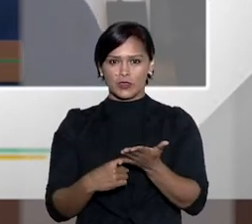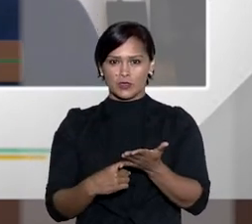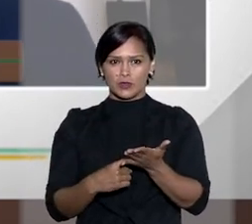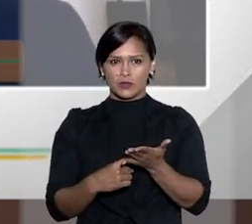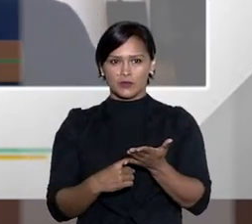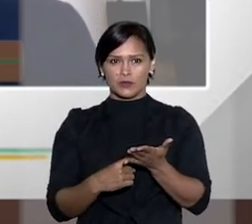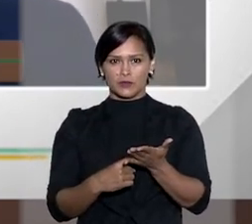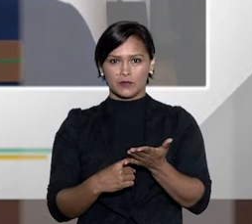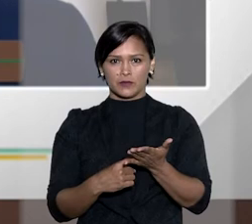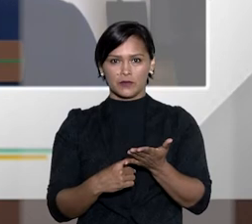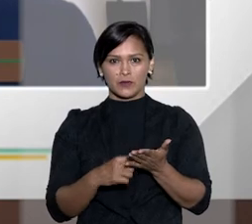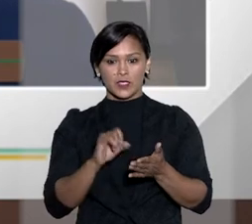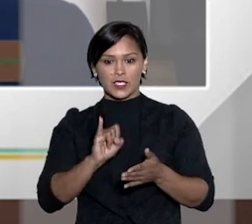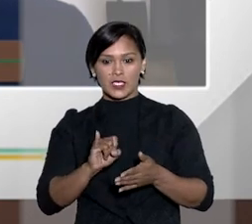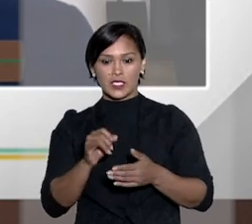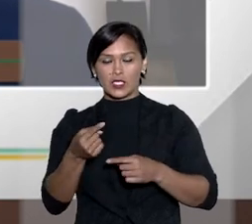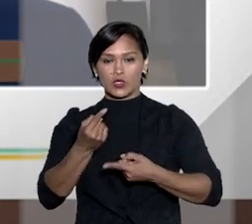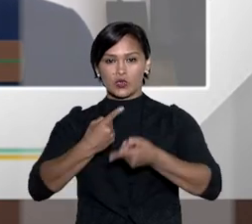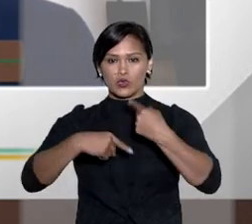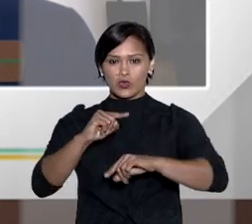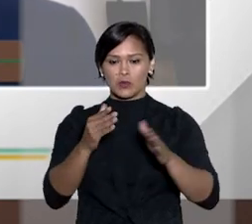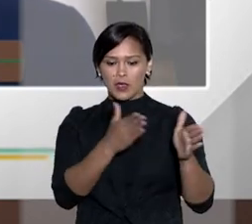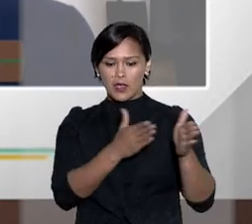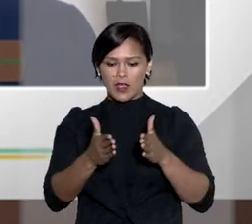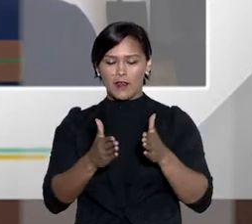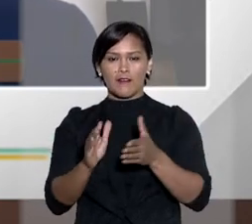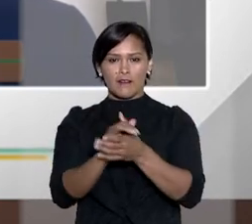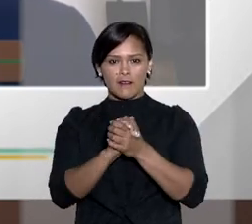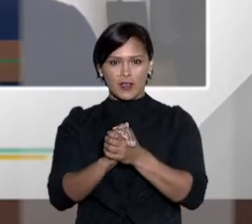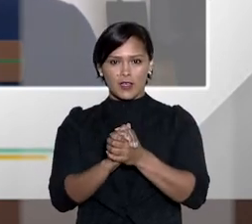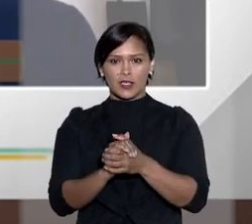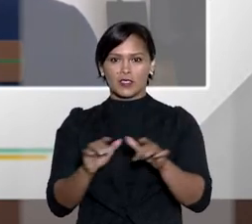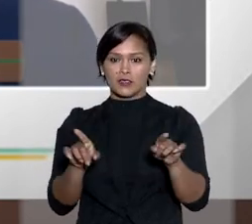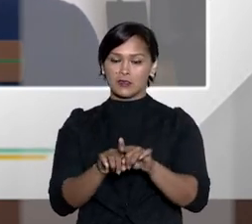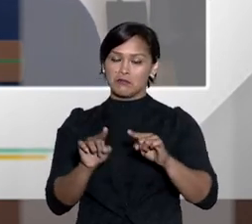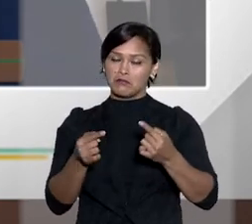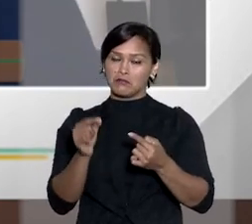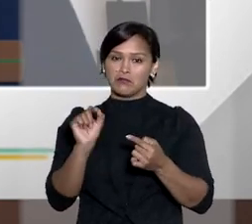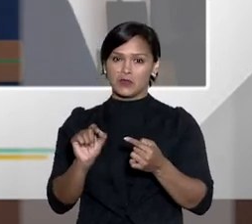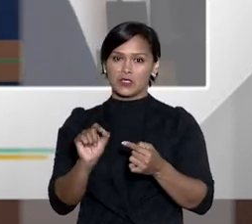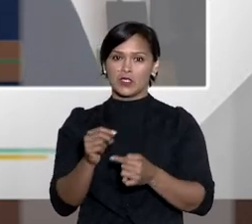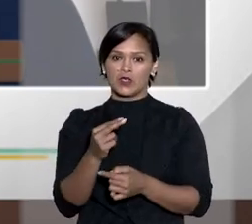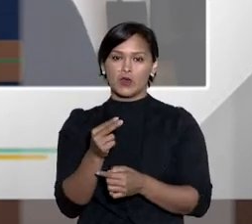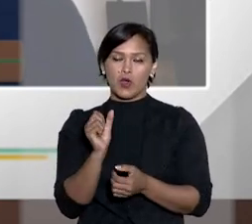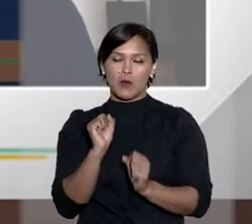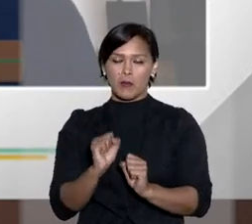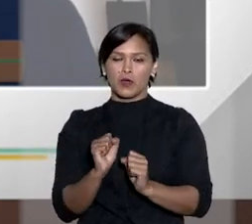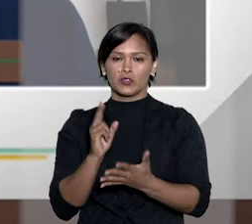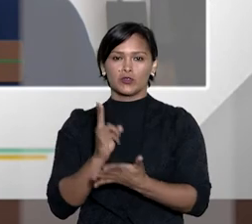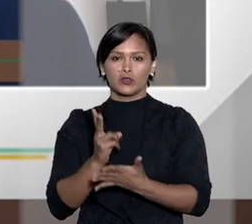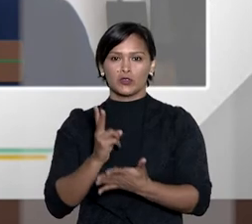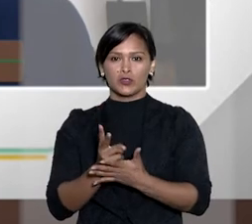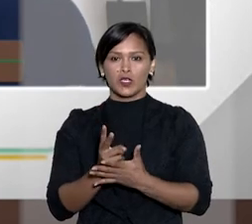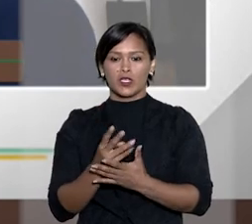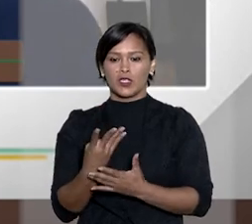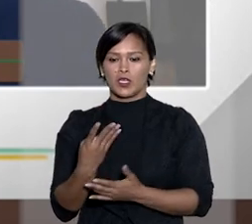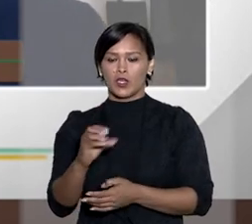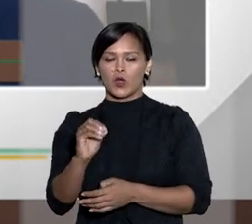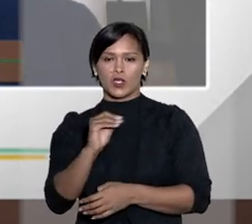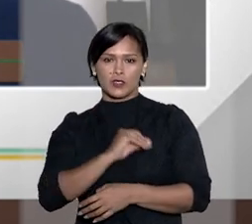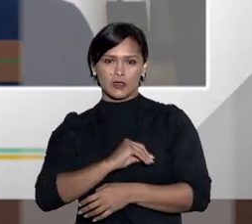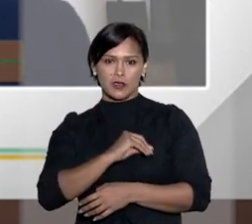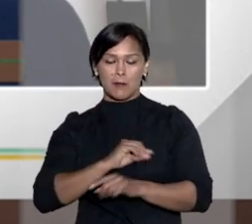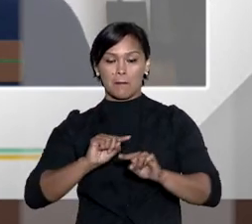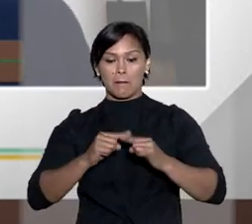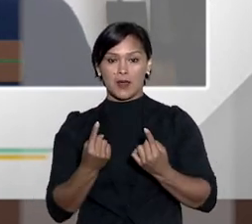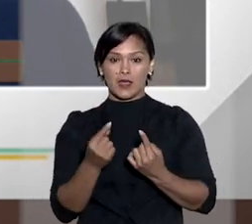após a fase de conciliação se superada a fase de conciliação então